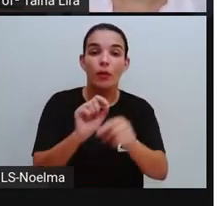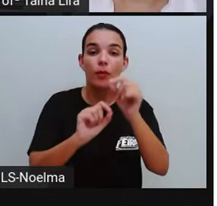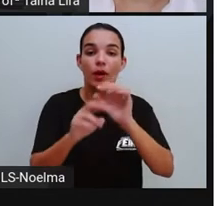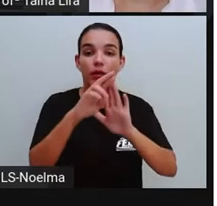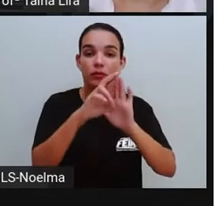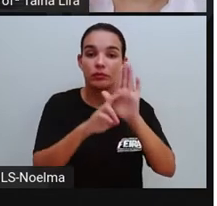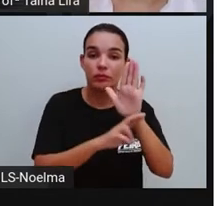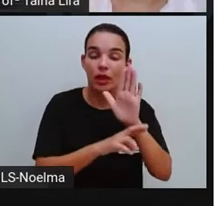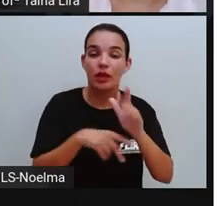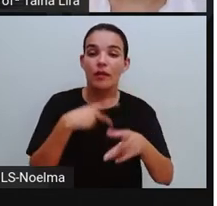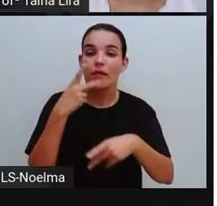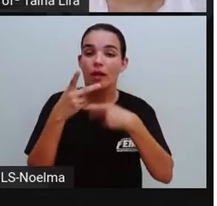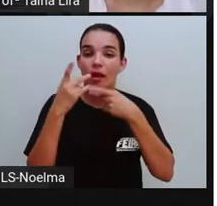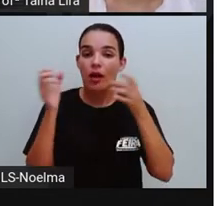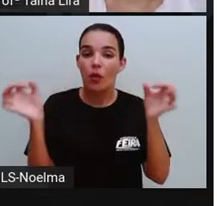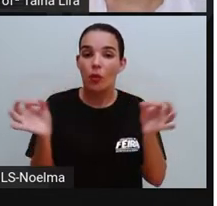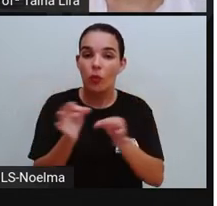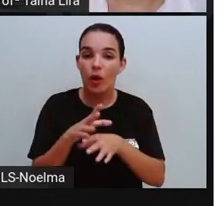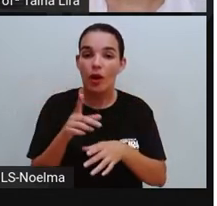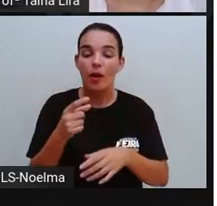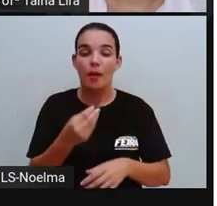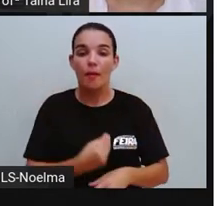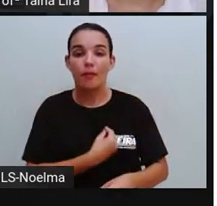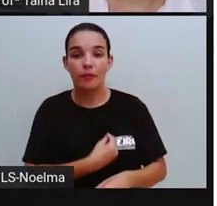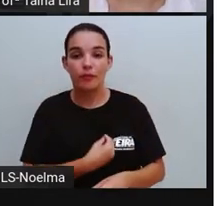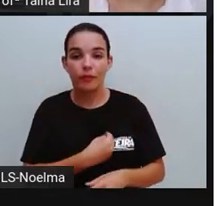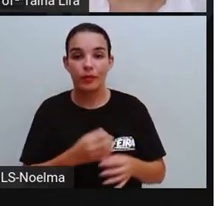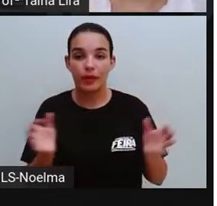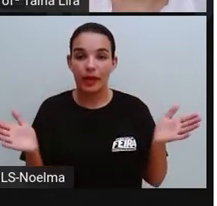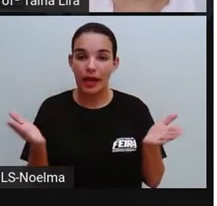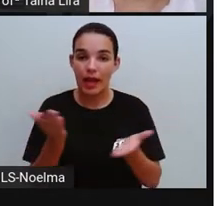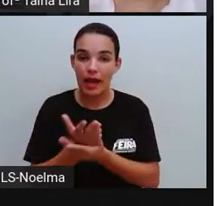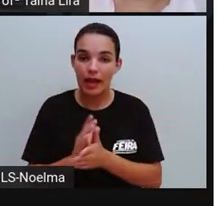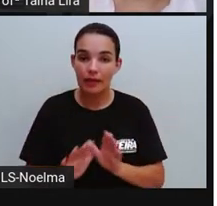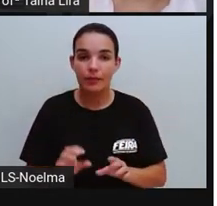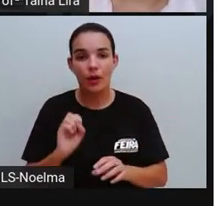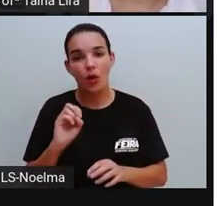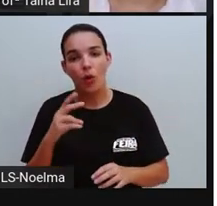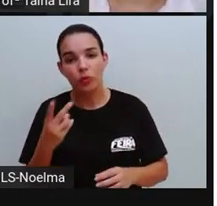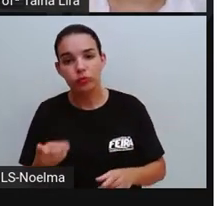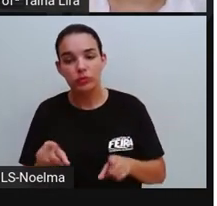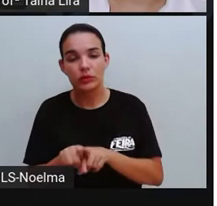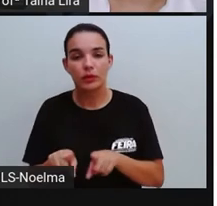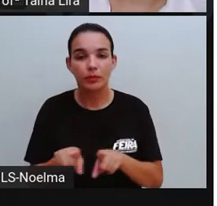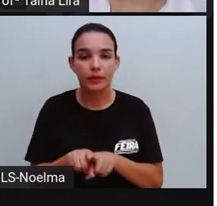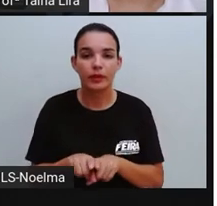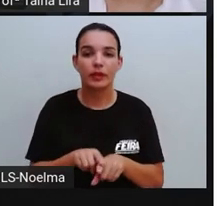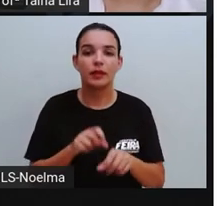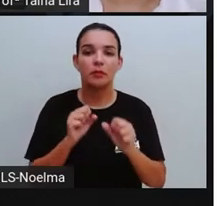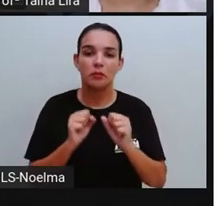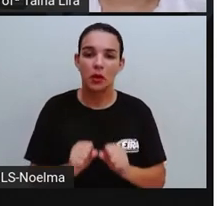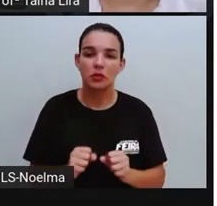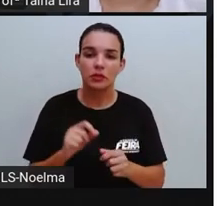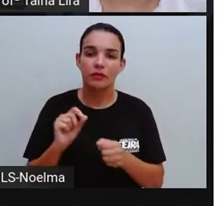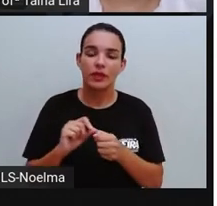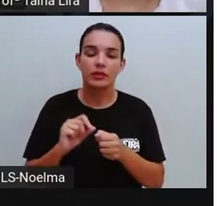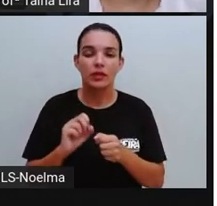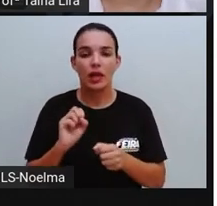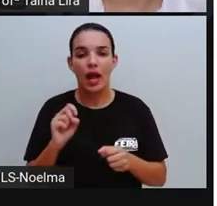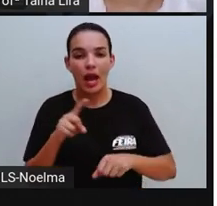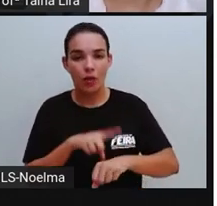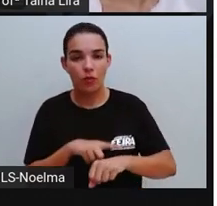últimos momentos da vida do biografado ou as últimas ações dele, né, o que é que ele tem feito